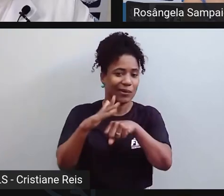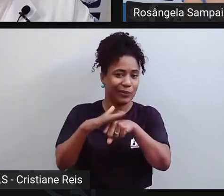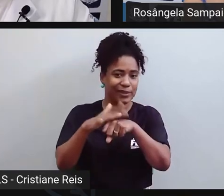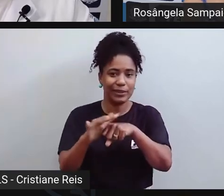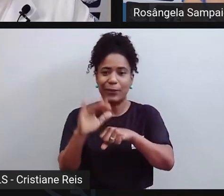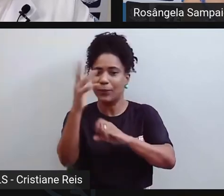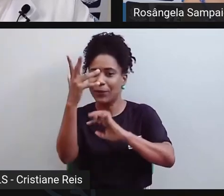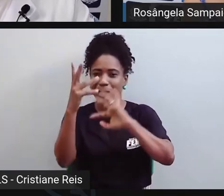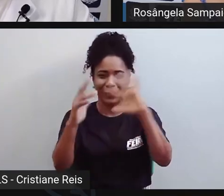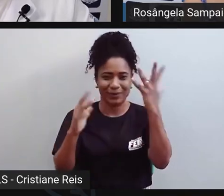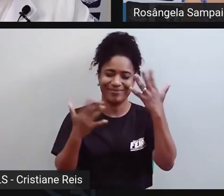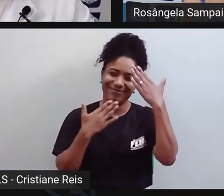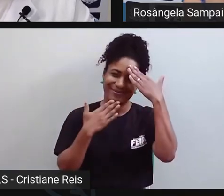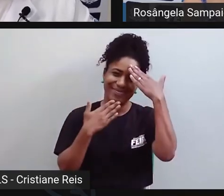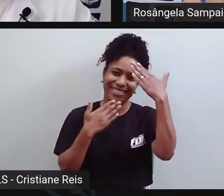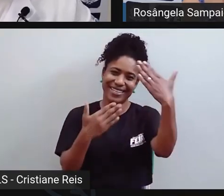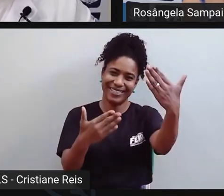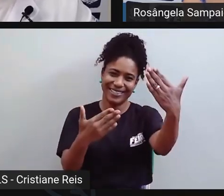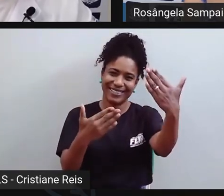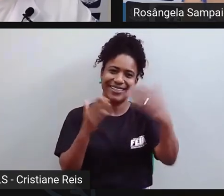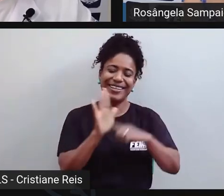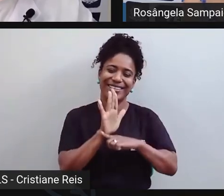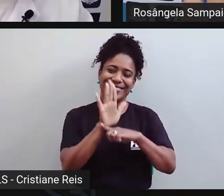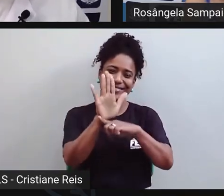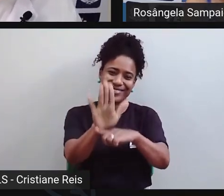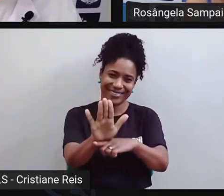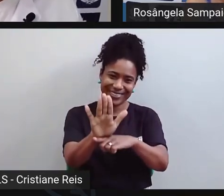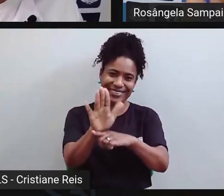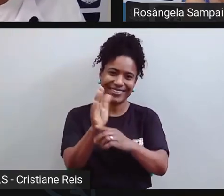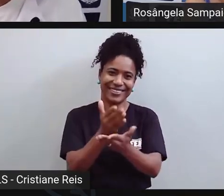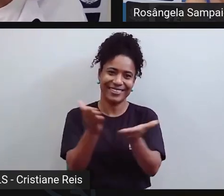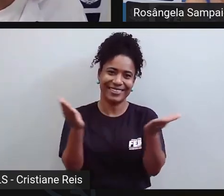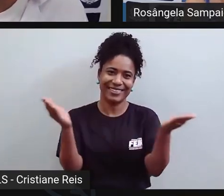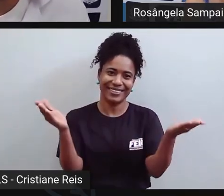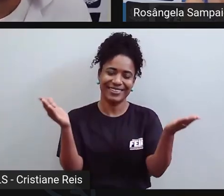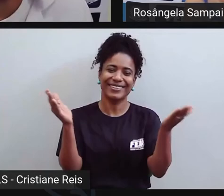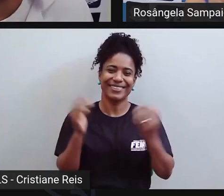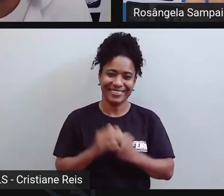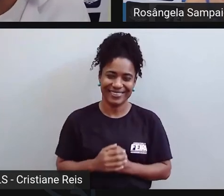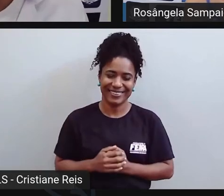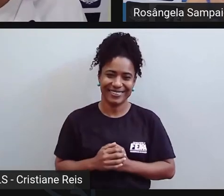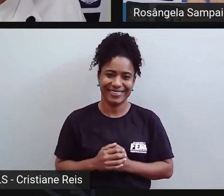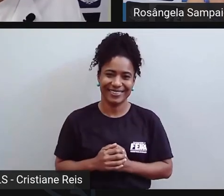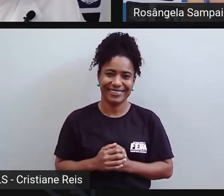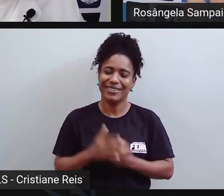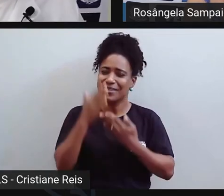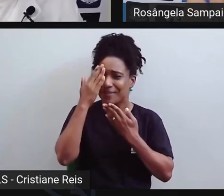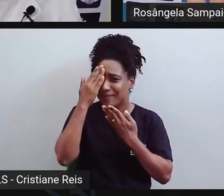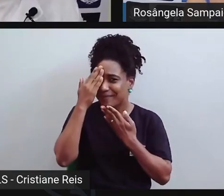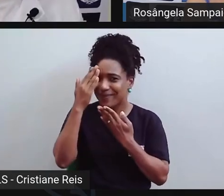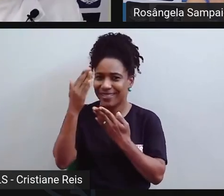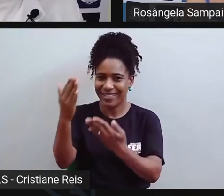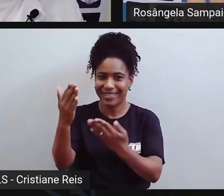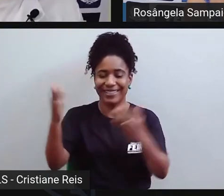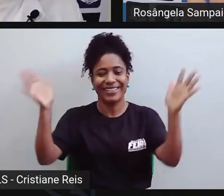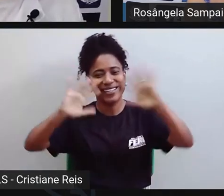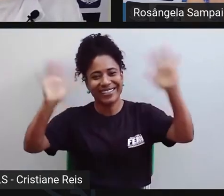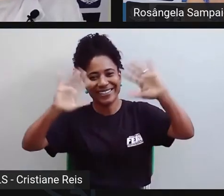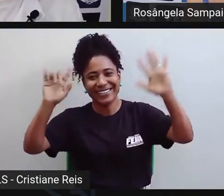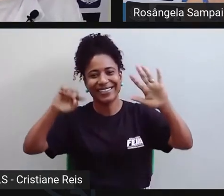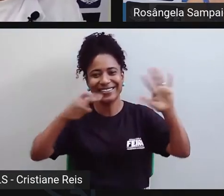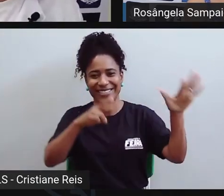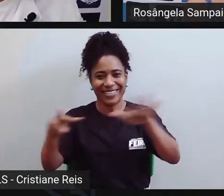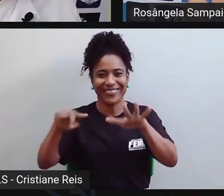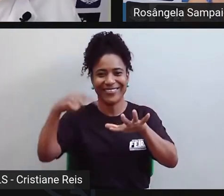outra. Muito obrigada. Espero ter contribuído com vocês. Obrigado a vocês. Gente, até semana que vem.